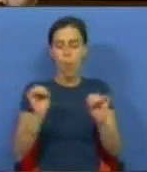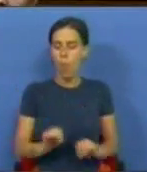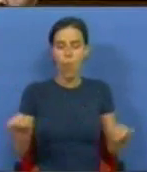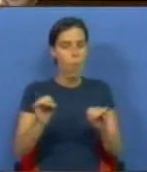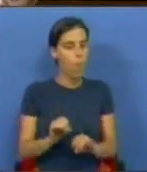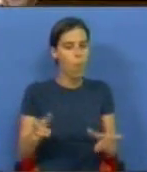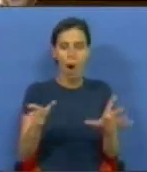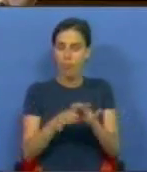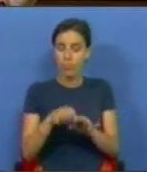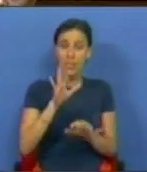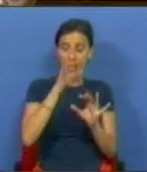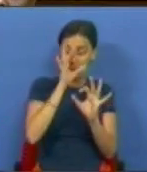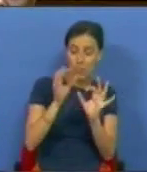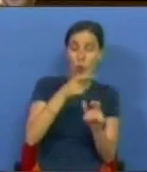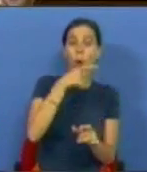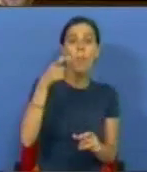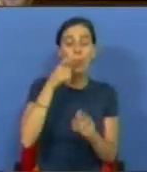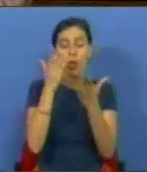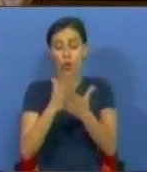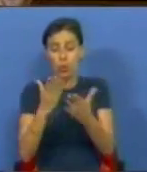compromisso com os cientistas, nem um compromisso com os estudantes mais querenciados. Obrigado.